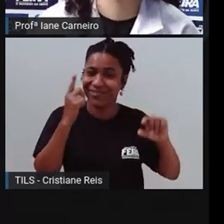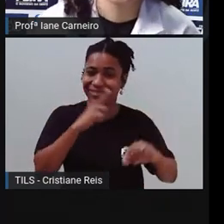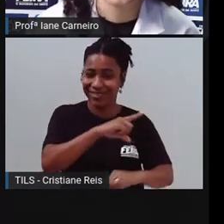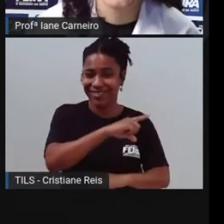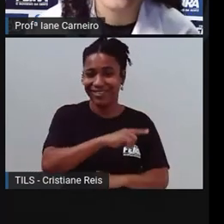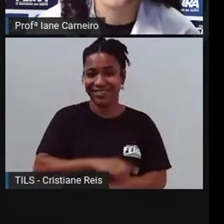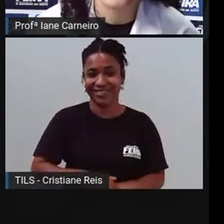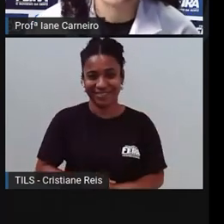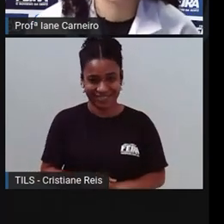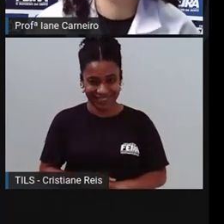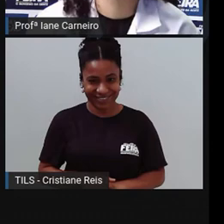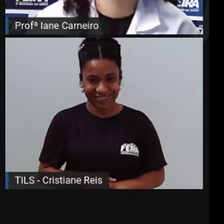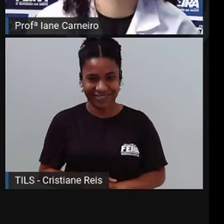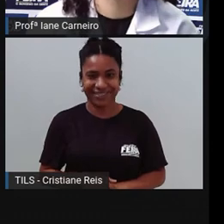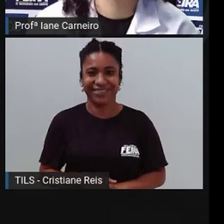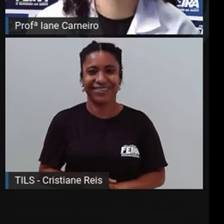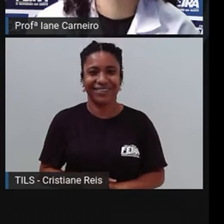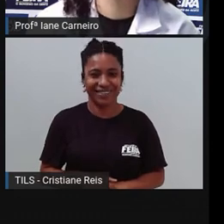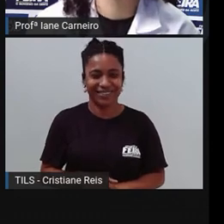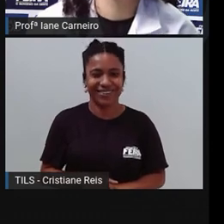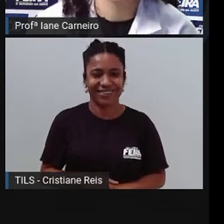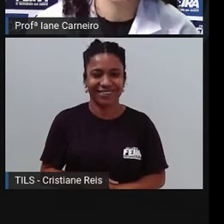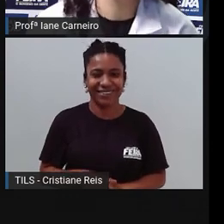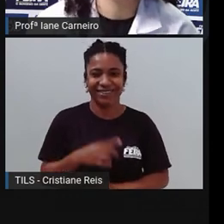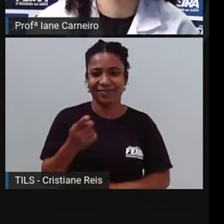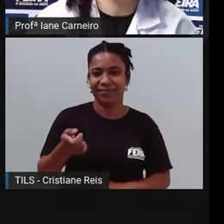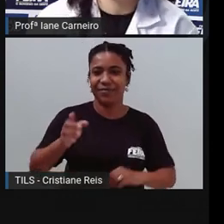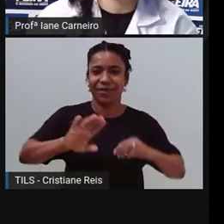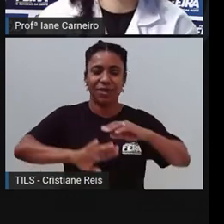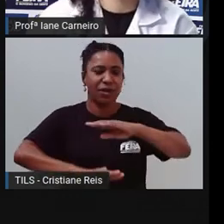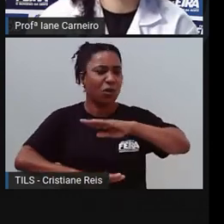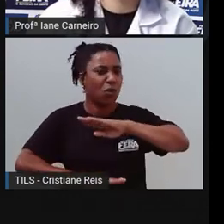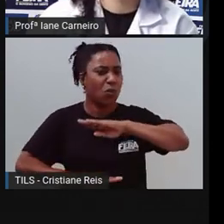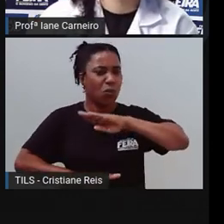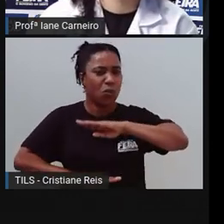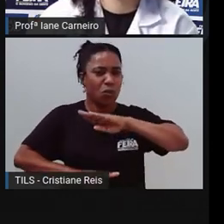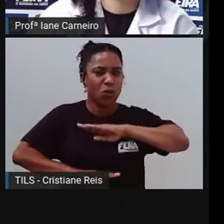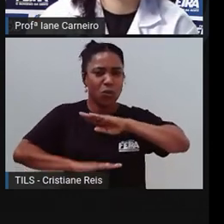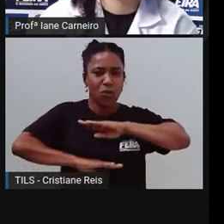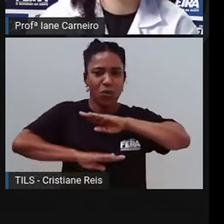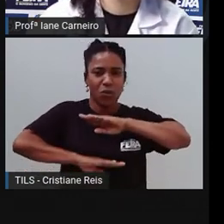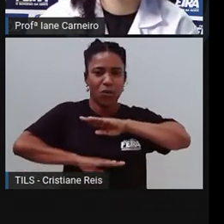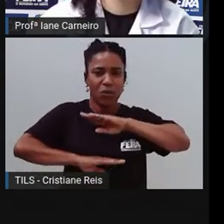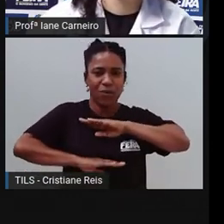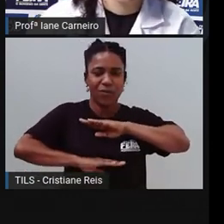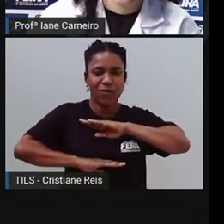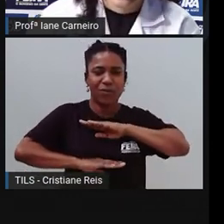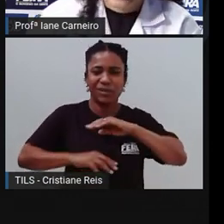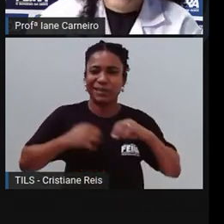Próximo. Qual é a parte do corpo que coça mais? Qual é?